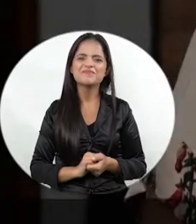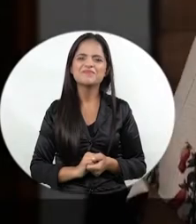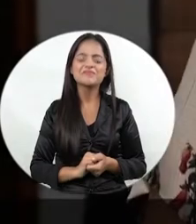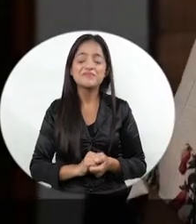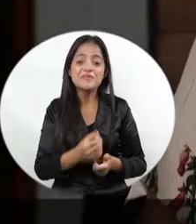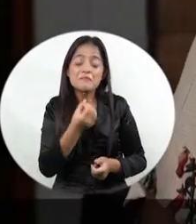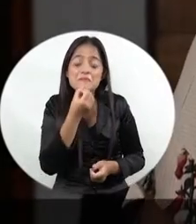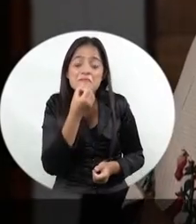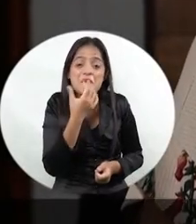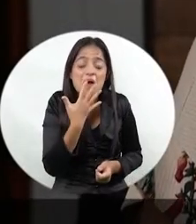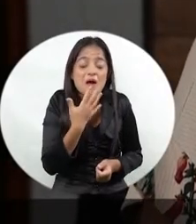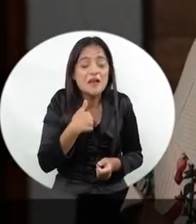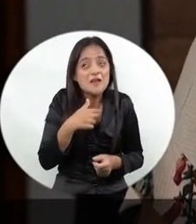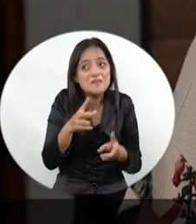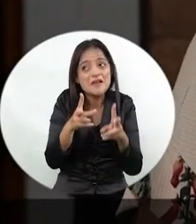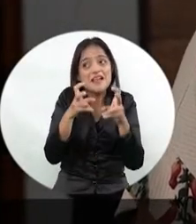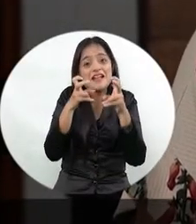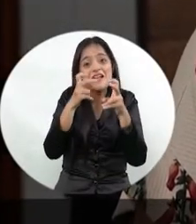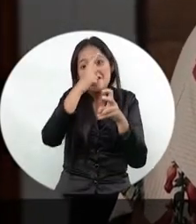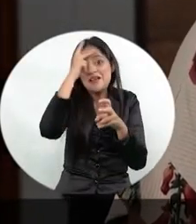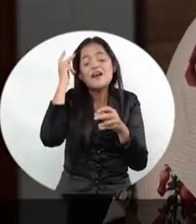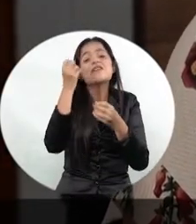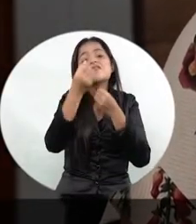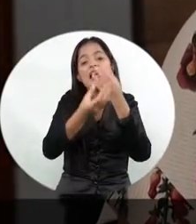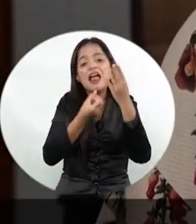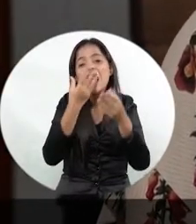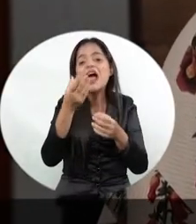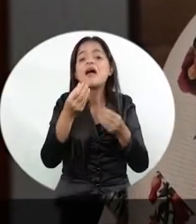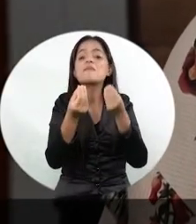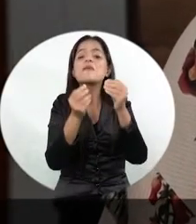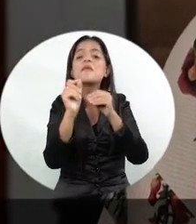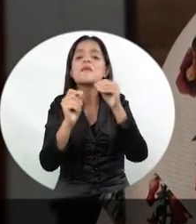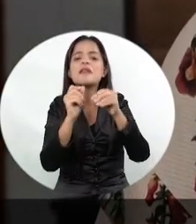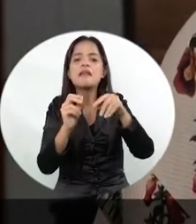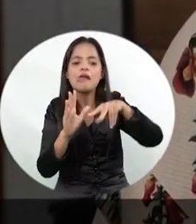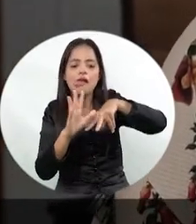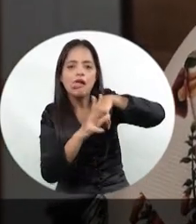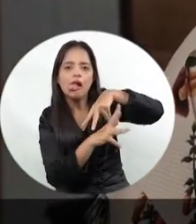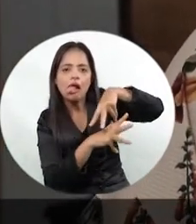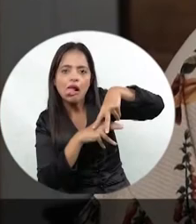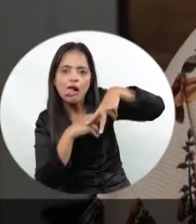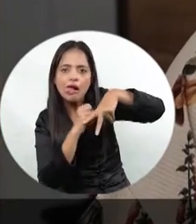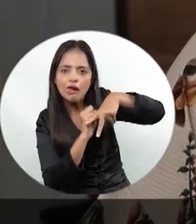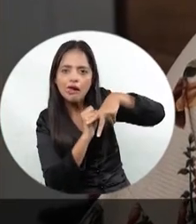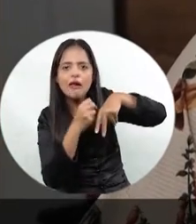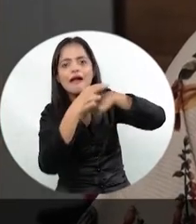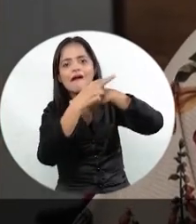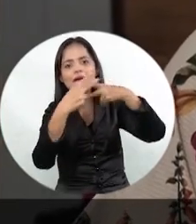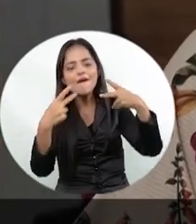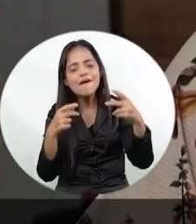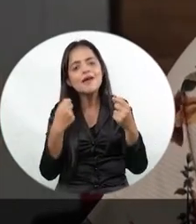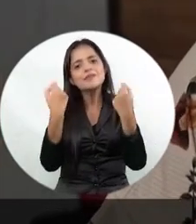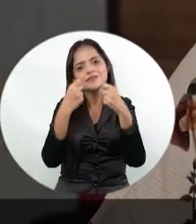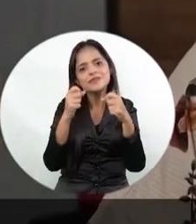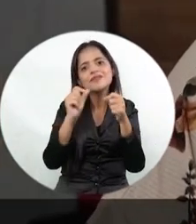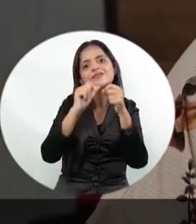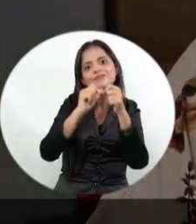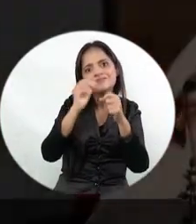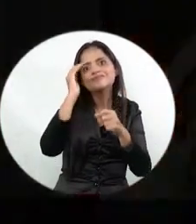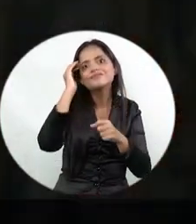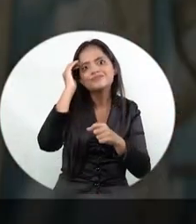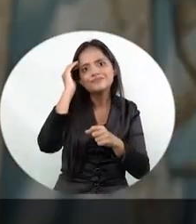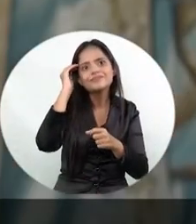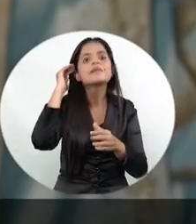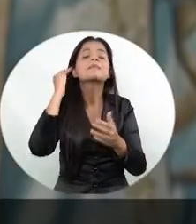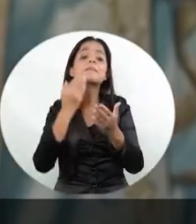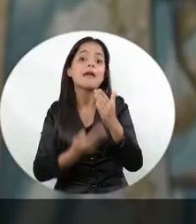Eu vejo falar de muitos, né? De corrupção, de coisas que eram para fazer para Itumbiar e deixam de fazer.